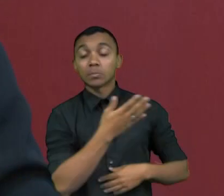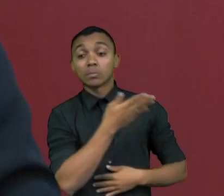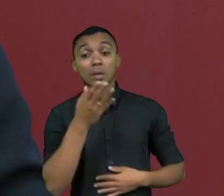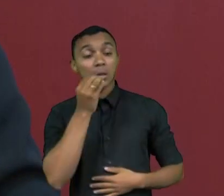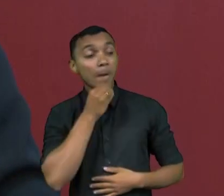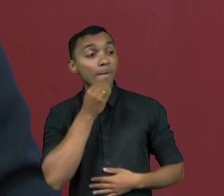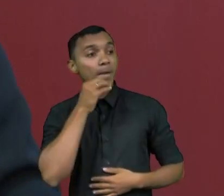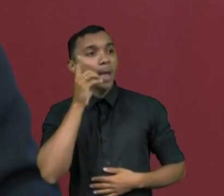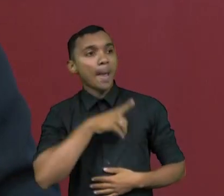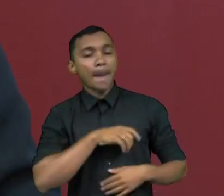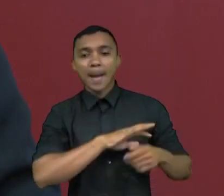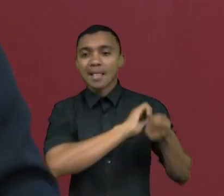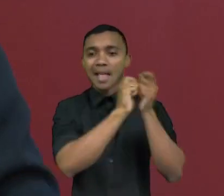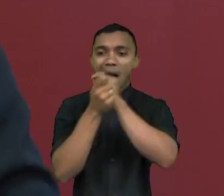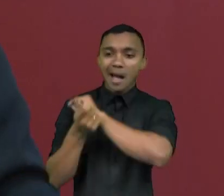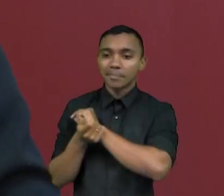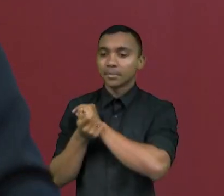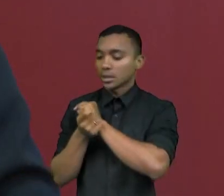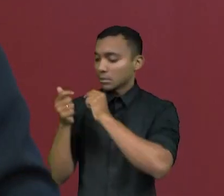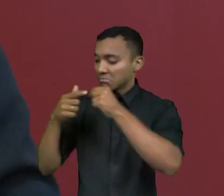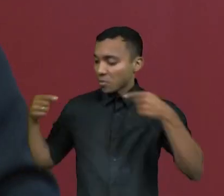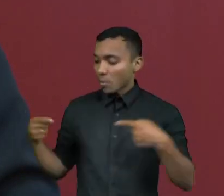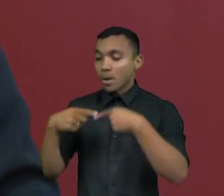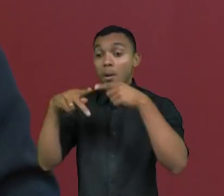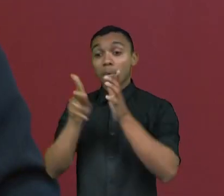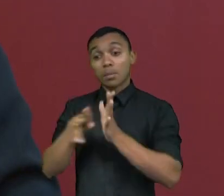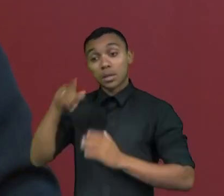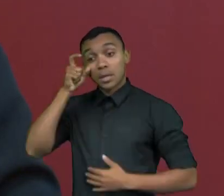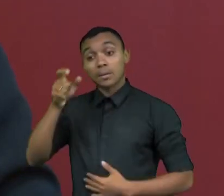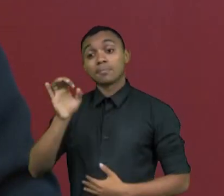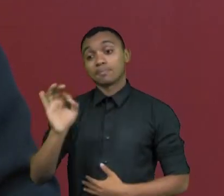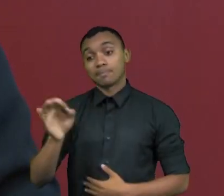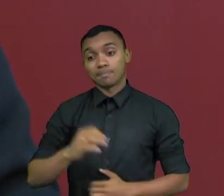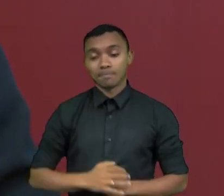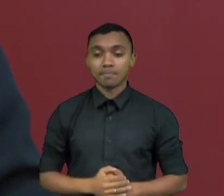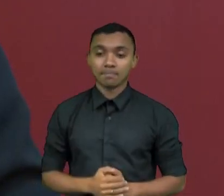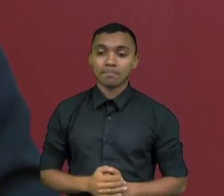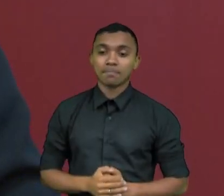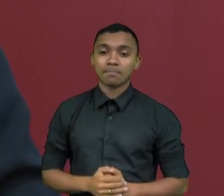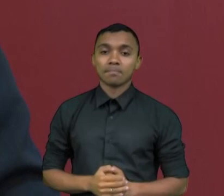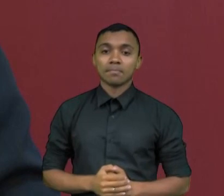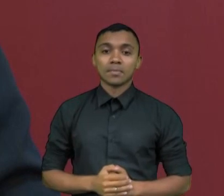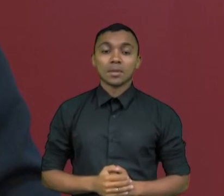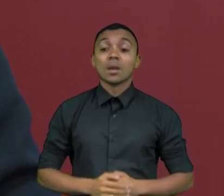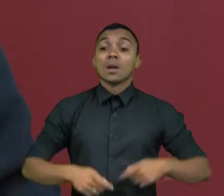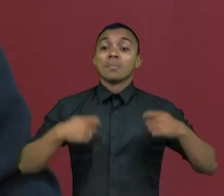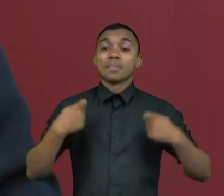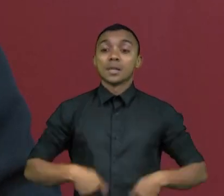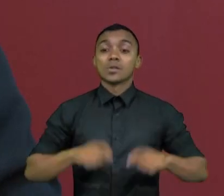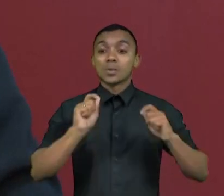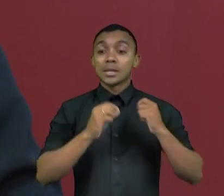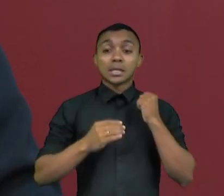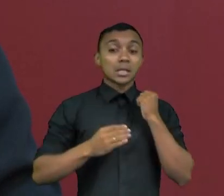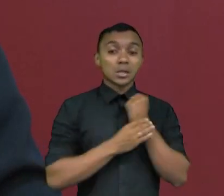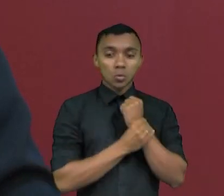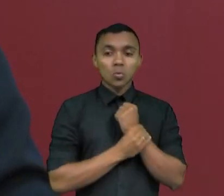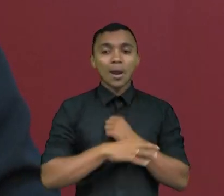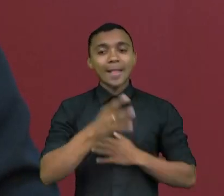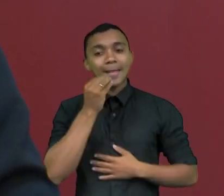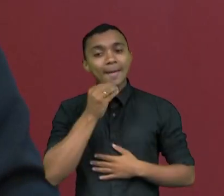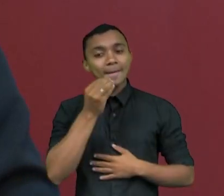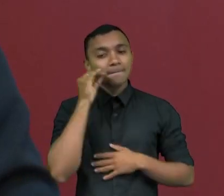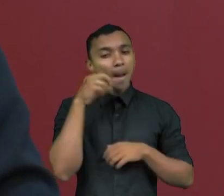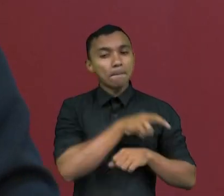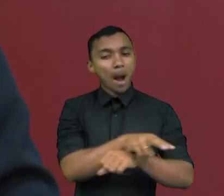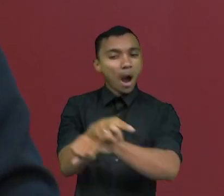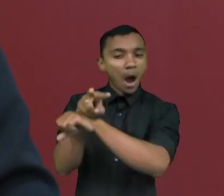adequados, alinhados com esses interesses. Então, é claro que nós precisamos garantir que haja uma fiscalização